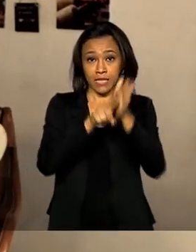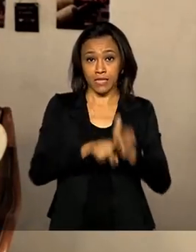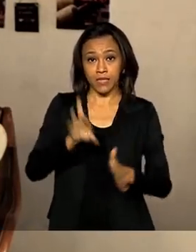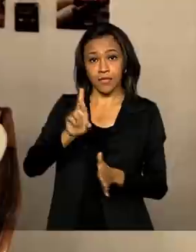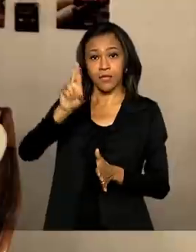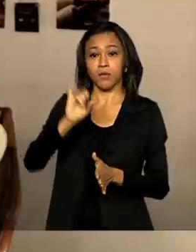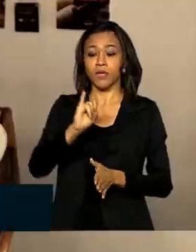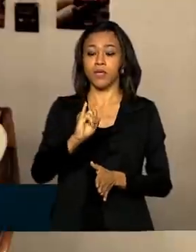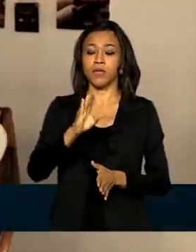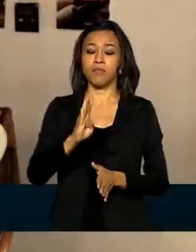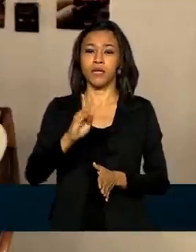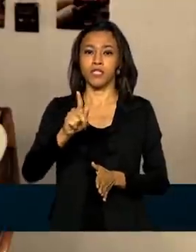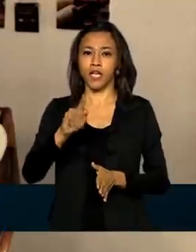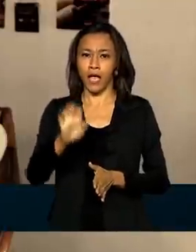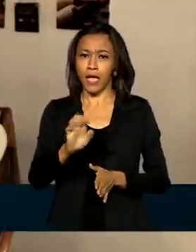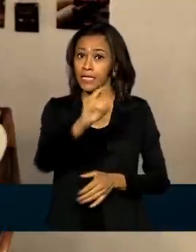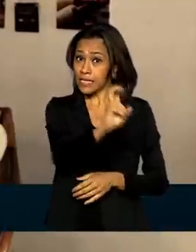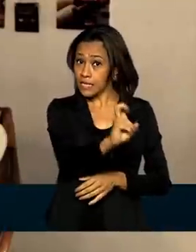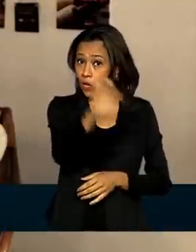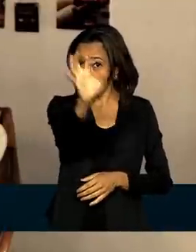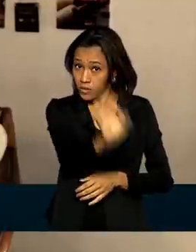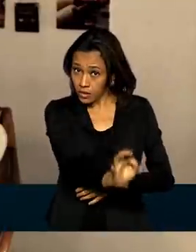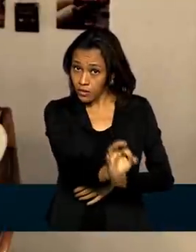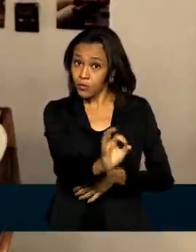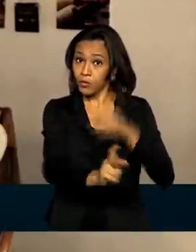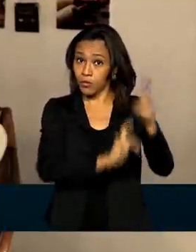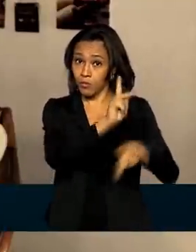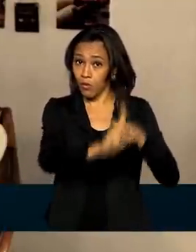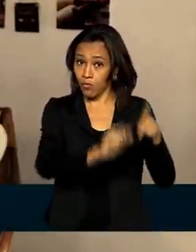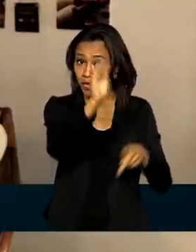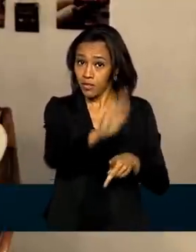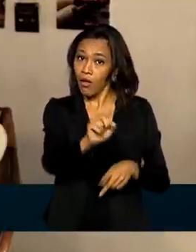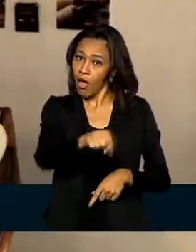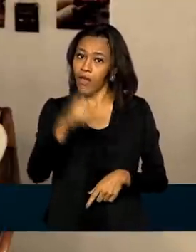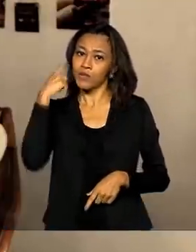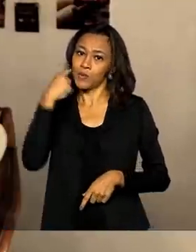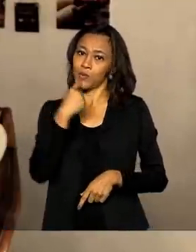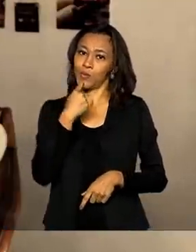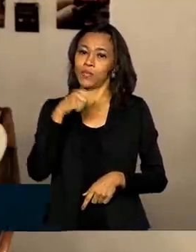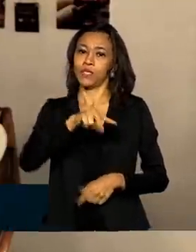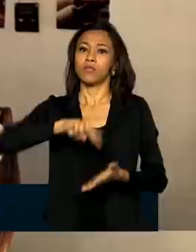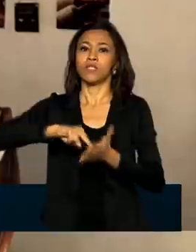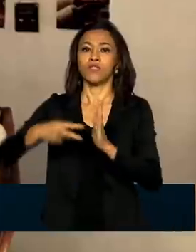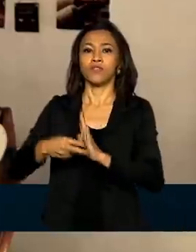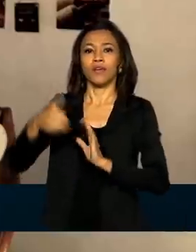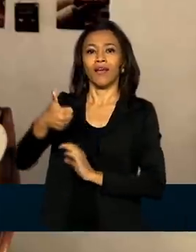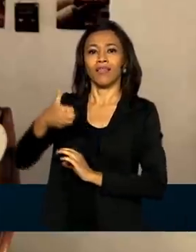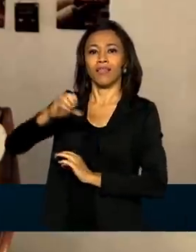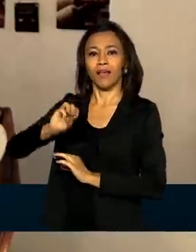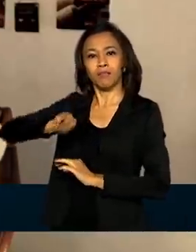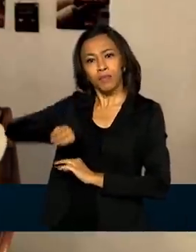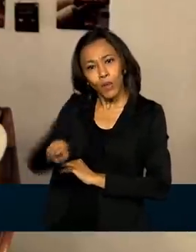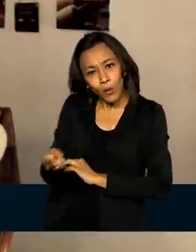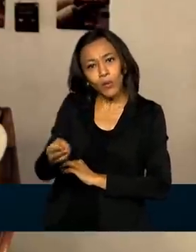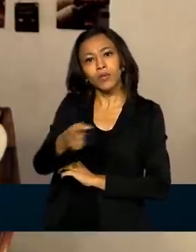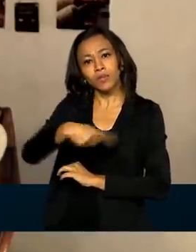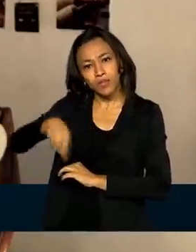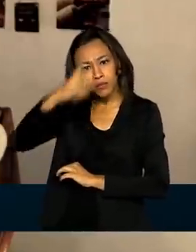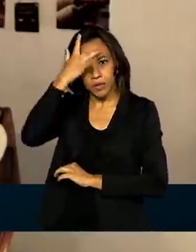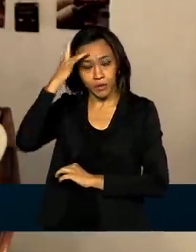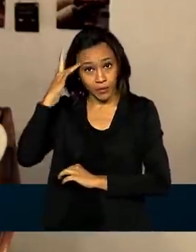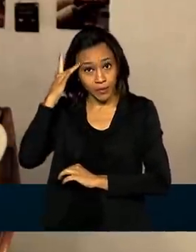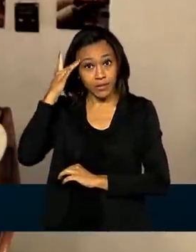5% dos brasileiros são surdos, o que corresponde a mais de 10 milhões de pessoas, das quais